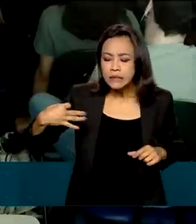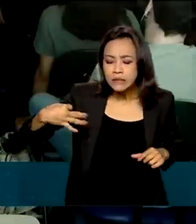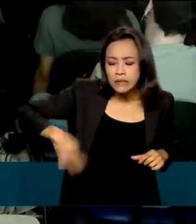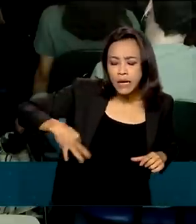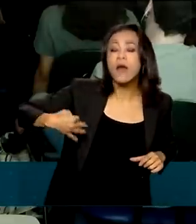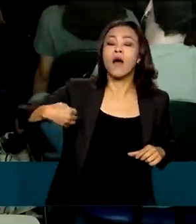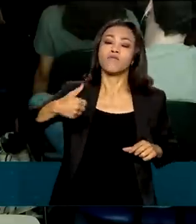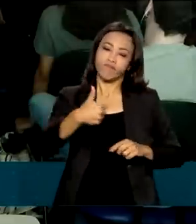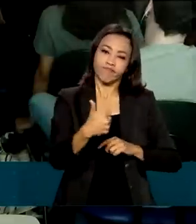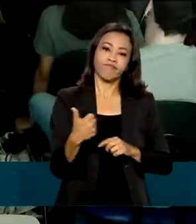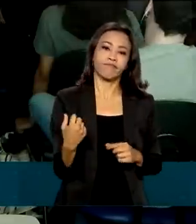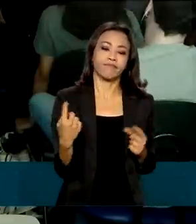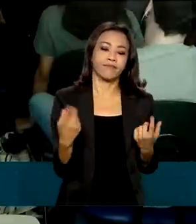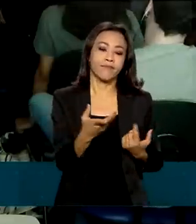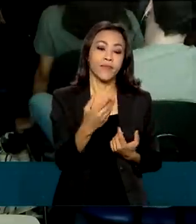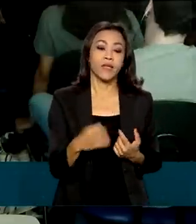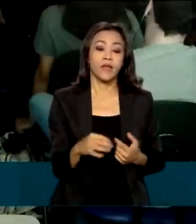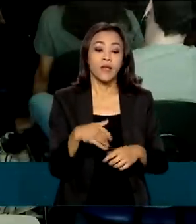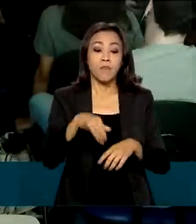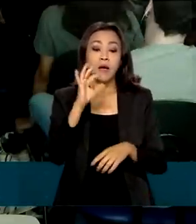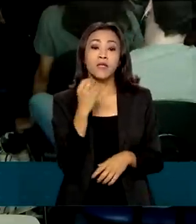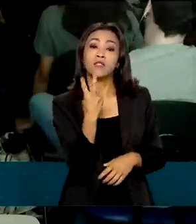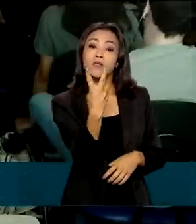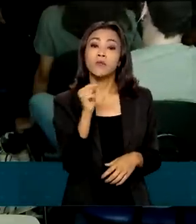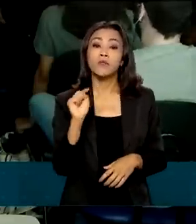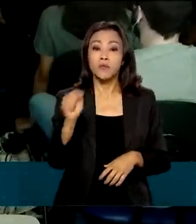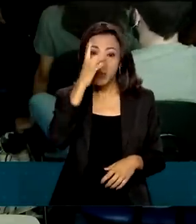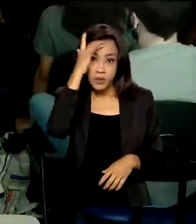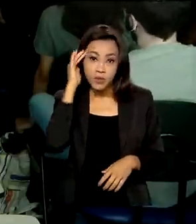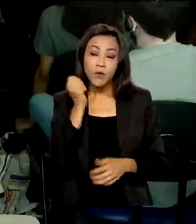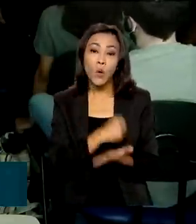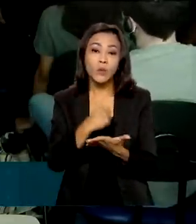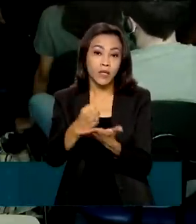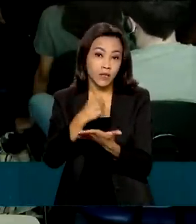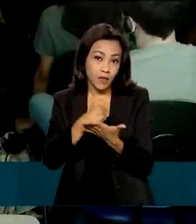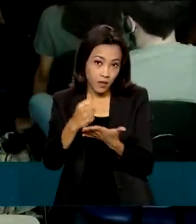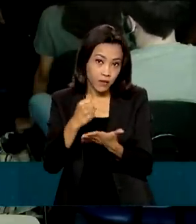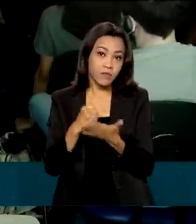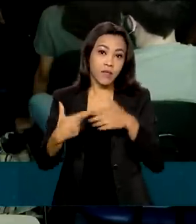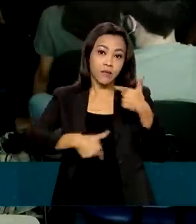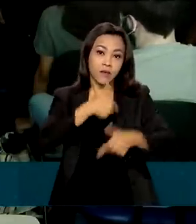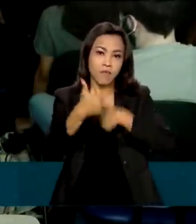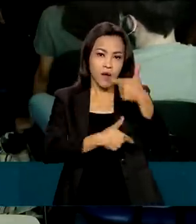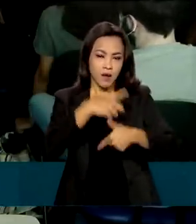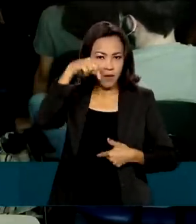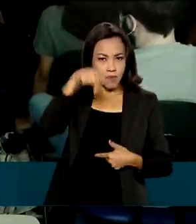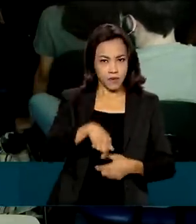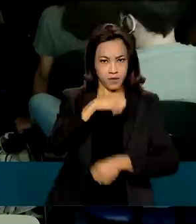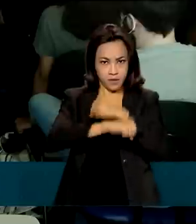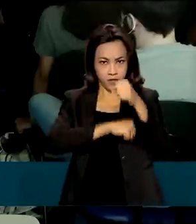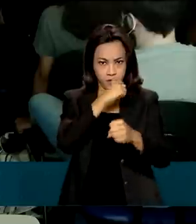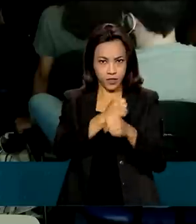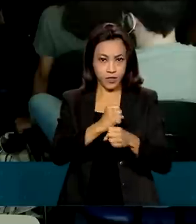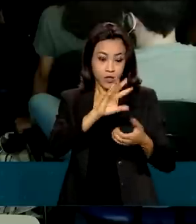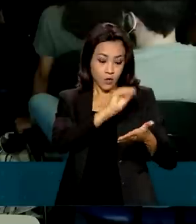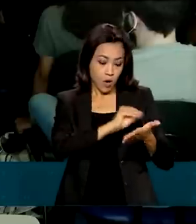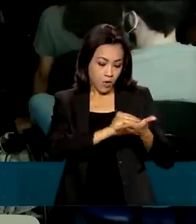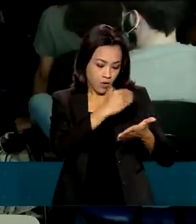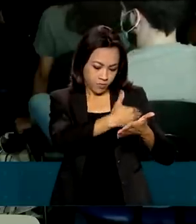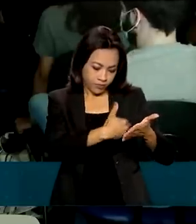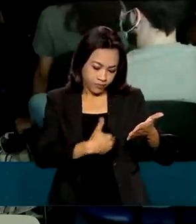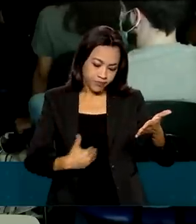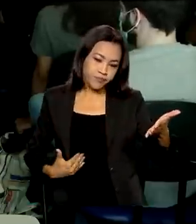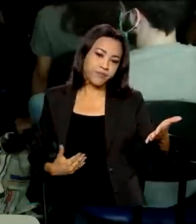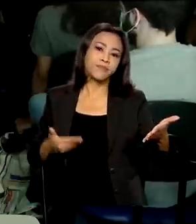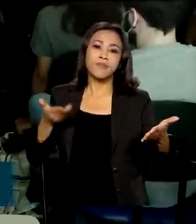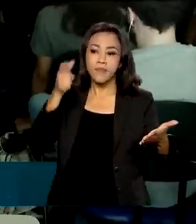211 mil pessoas foram contratadas pelo IBGE de forma temporária para trabalhar no Censo desse ano. Na hora de preencher os questionários,